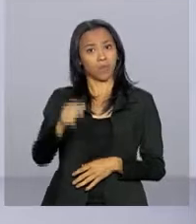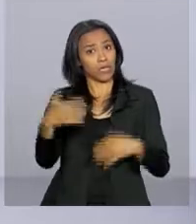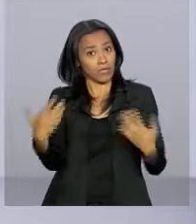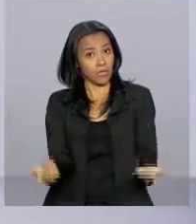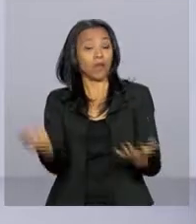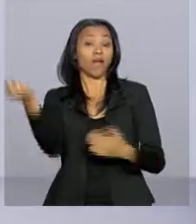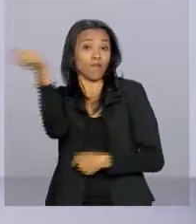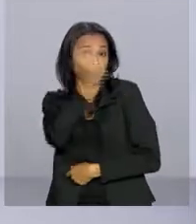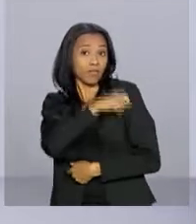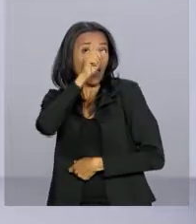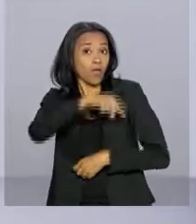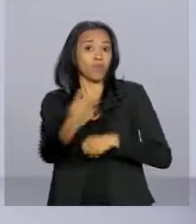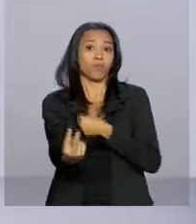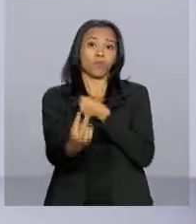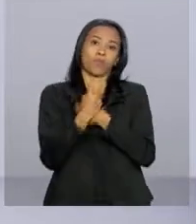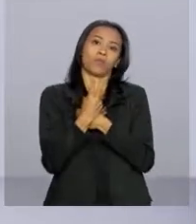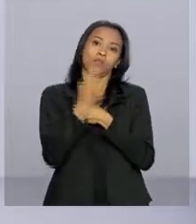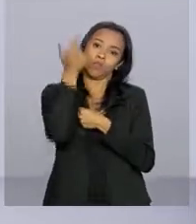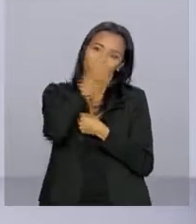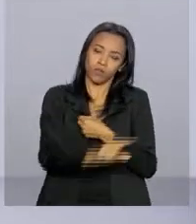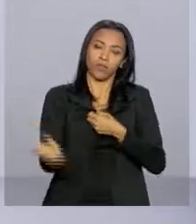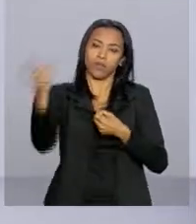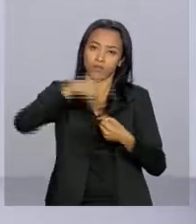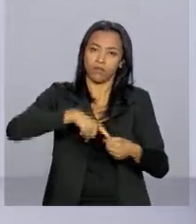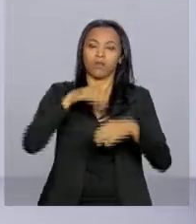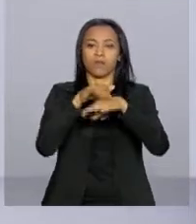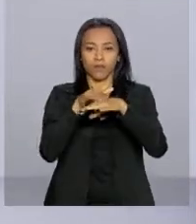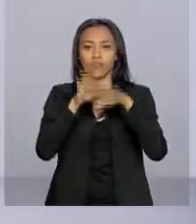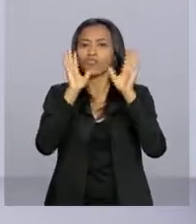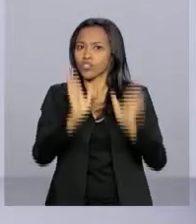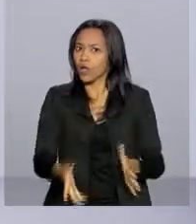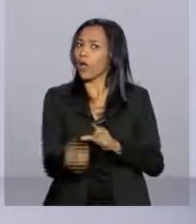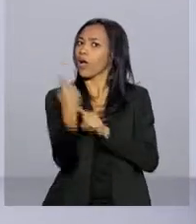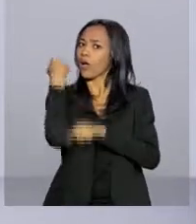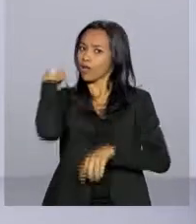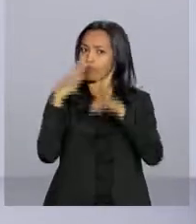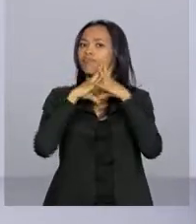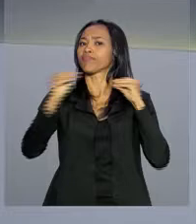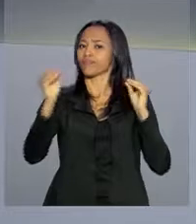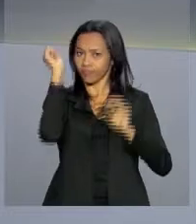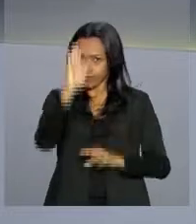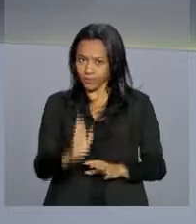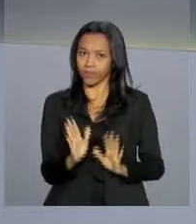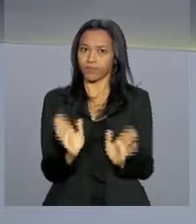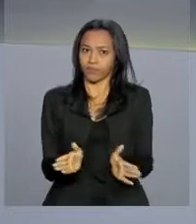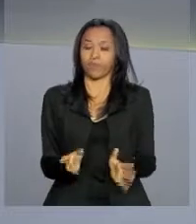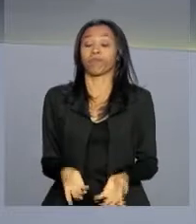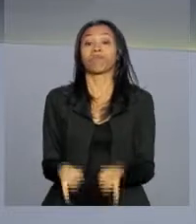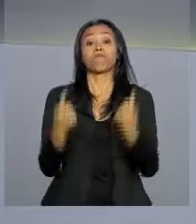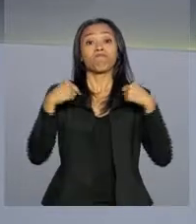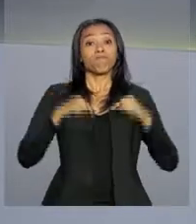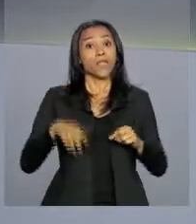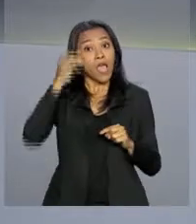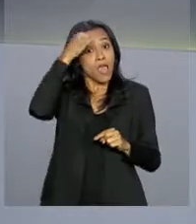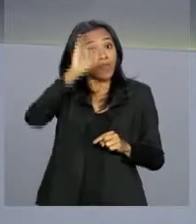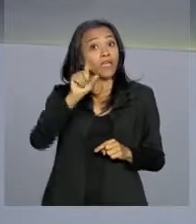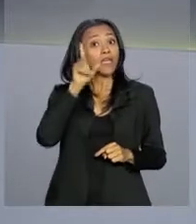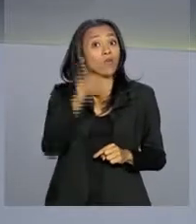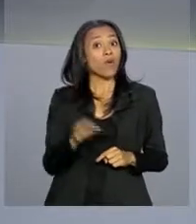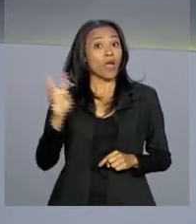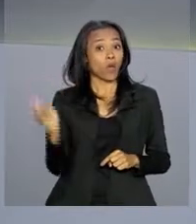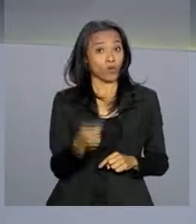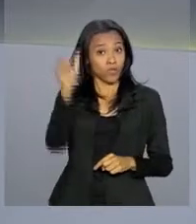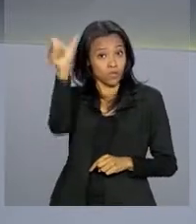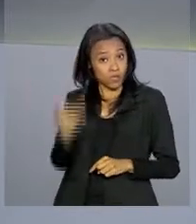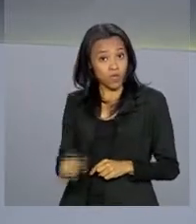eficaz de inibir o reaparecimento dessas doenças já eliminadas no país. E para evitar o que aconteceu com Rosane